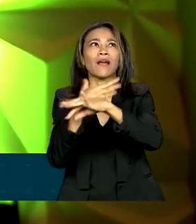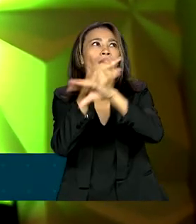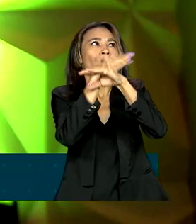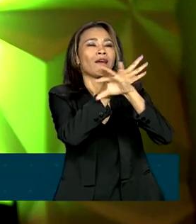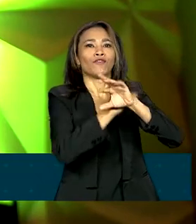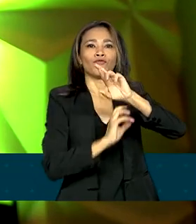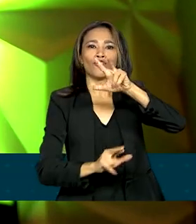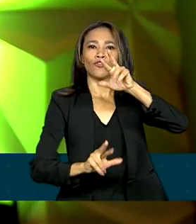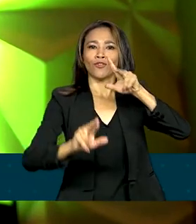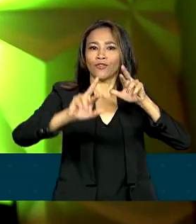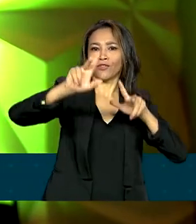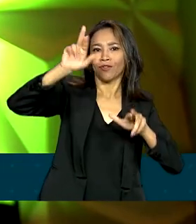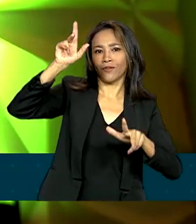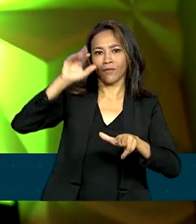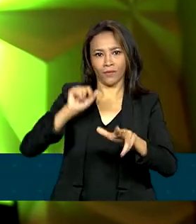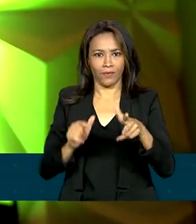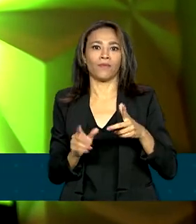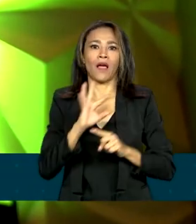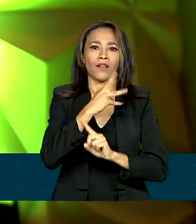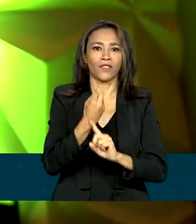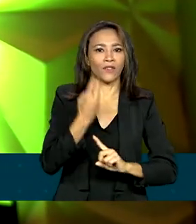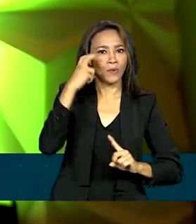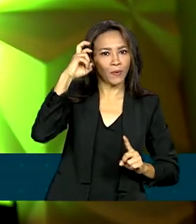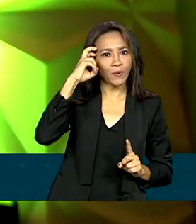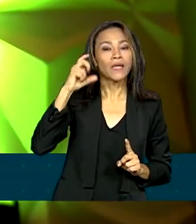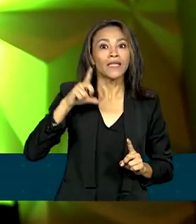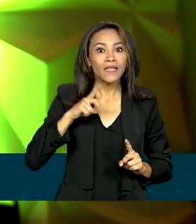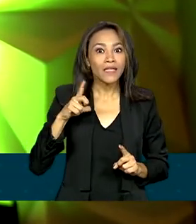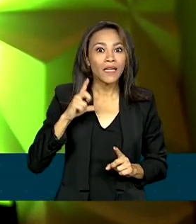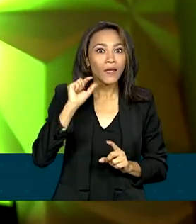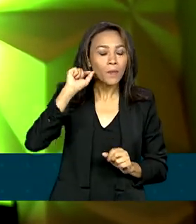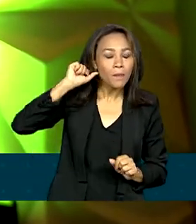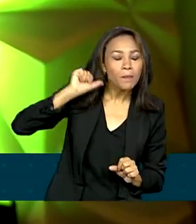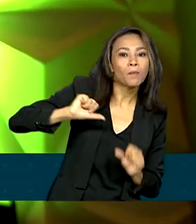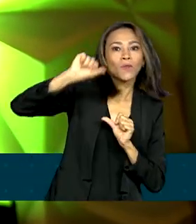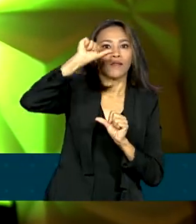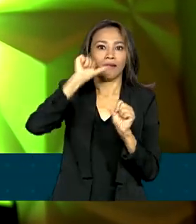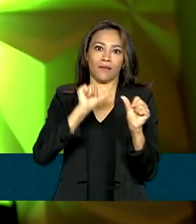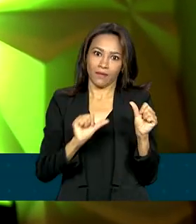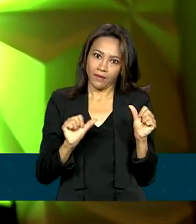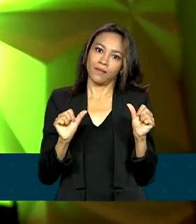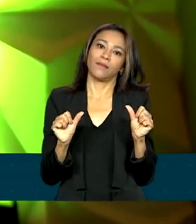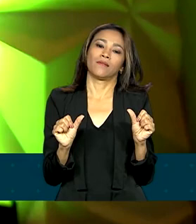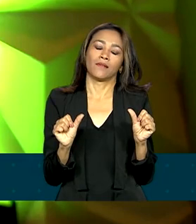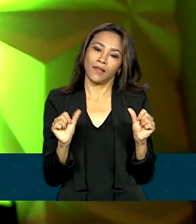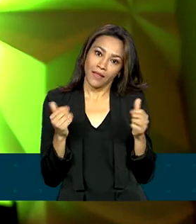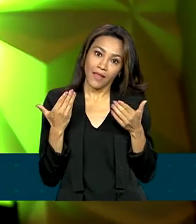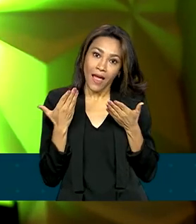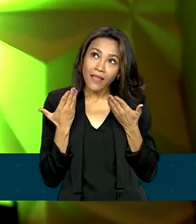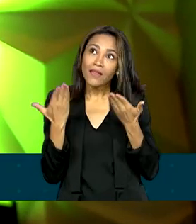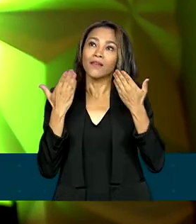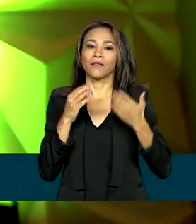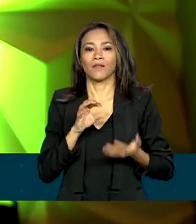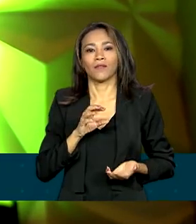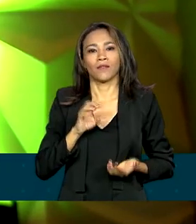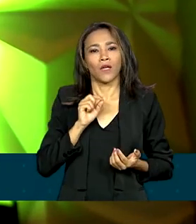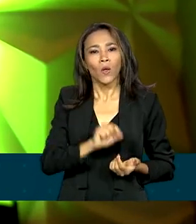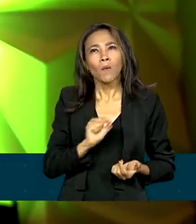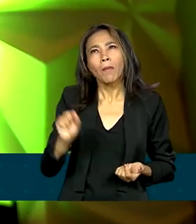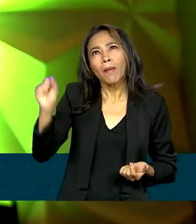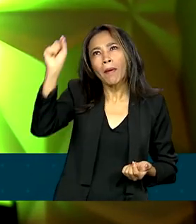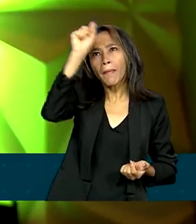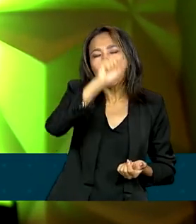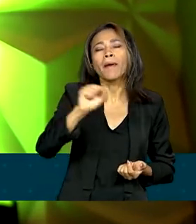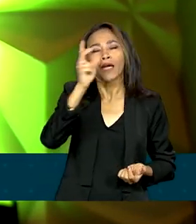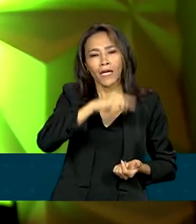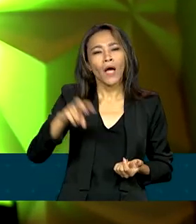ação cultural, sua ação artística, tem ali um elemento de transformação. E é nesses lugares que a cultura vai